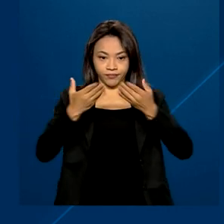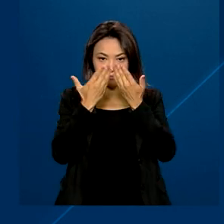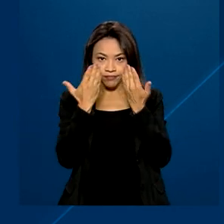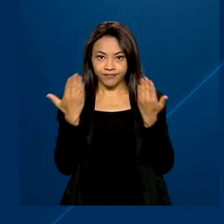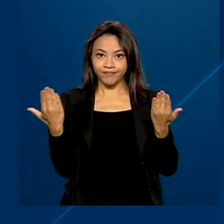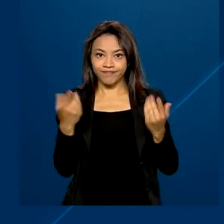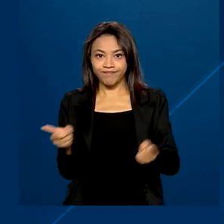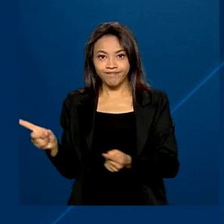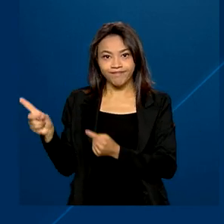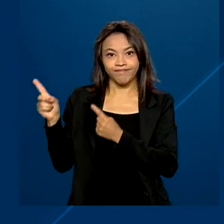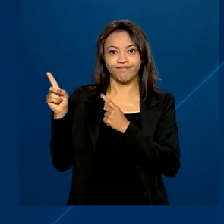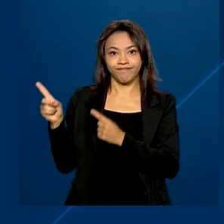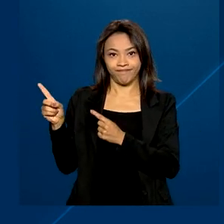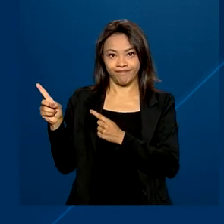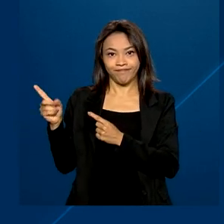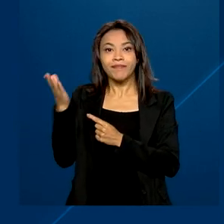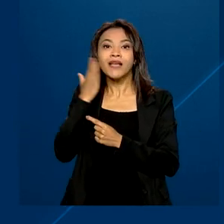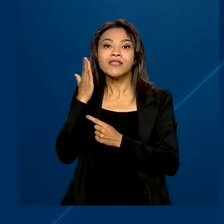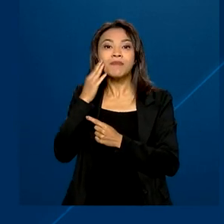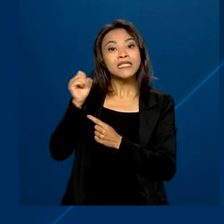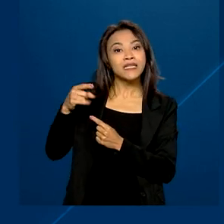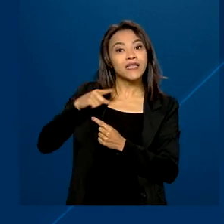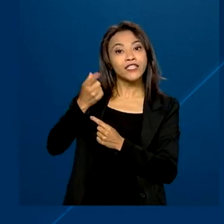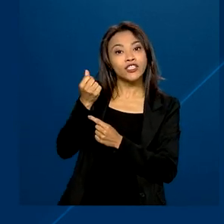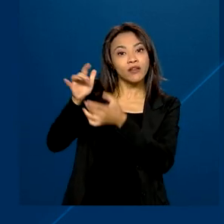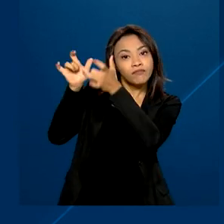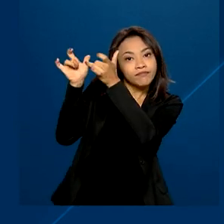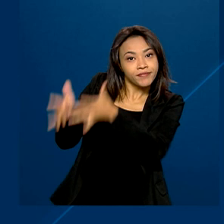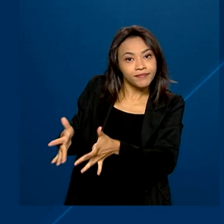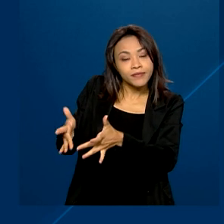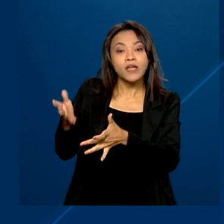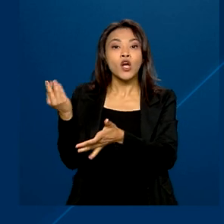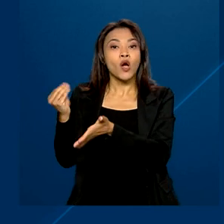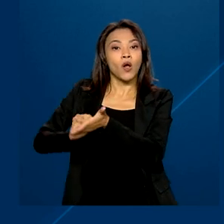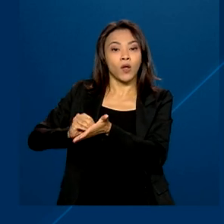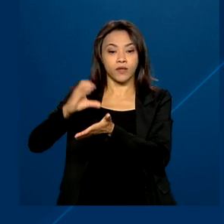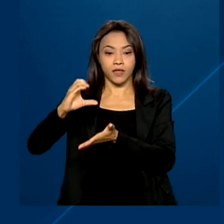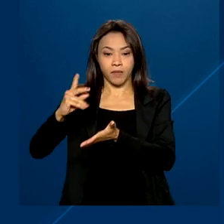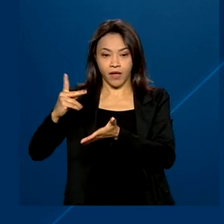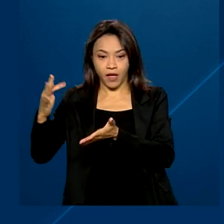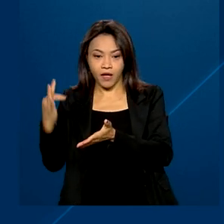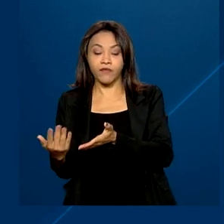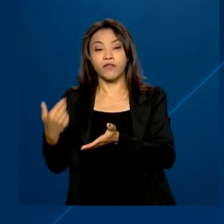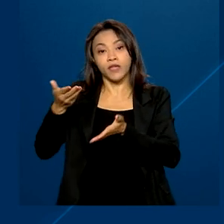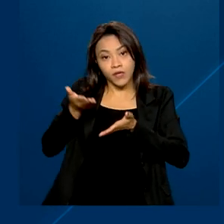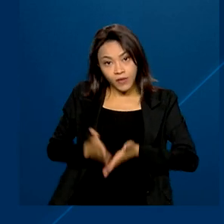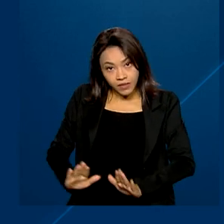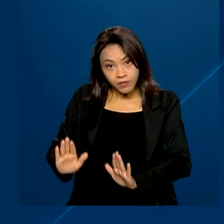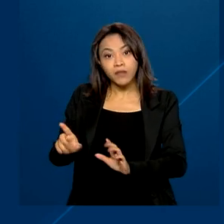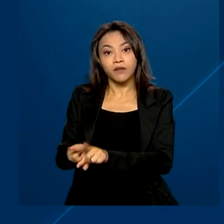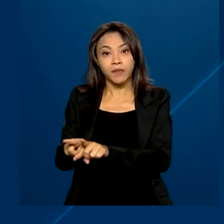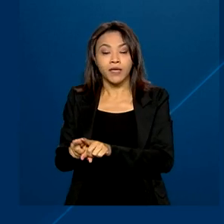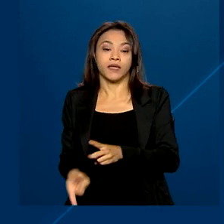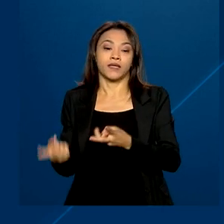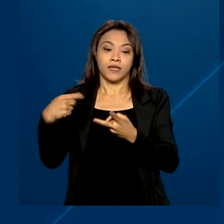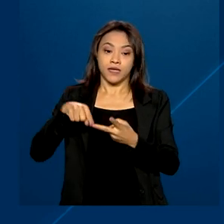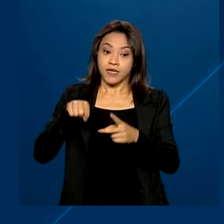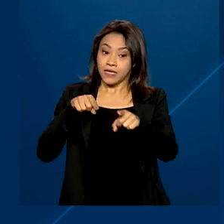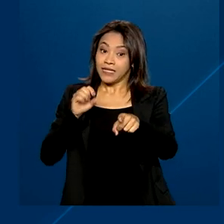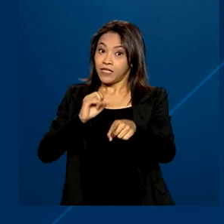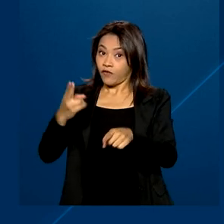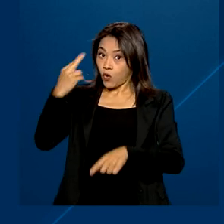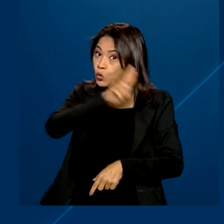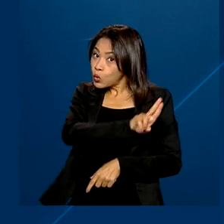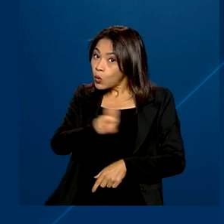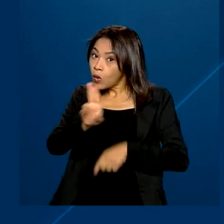.bcb.gov.br, informe o CPF e a data de nascimento. Se a consulta for em